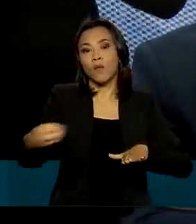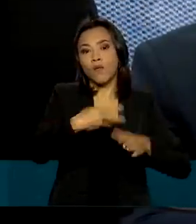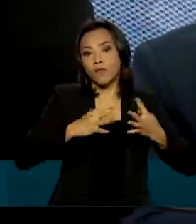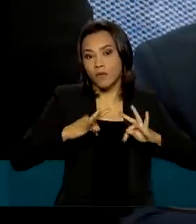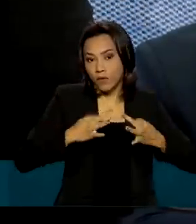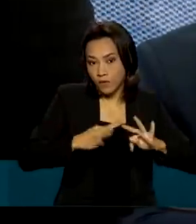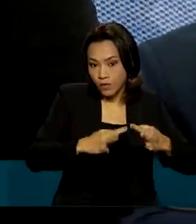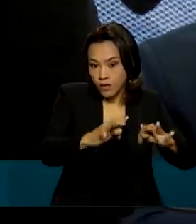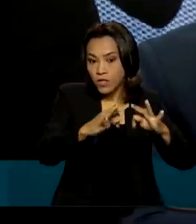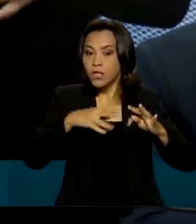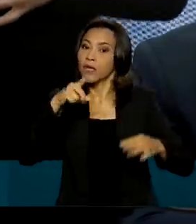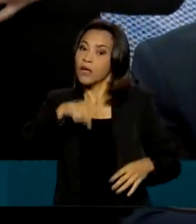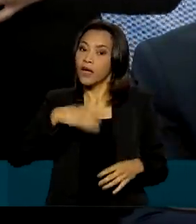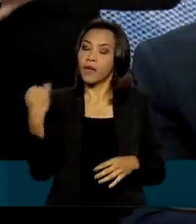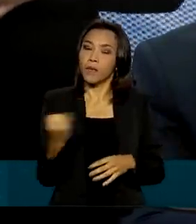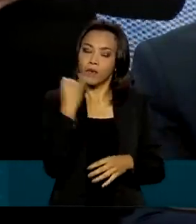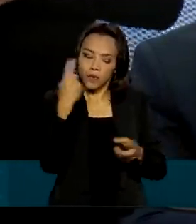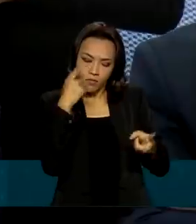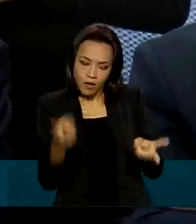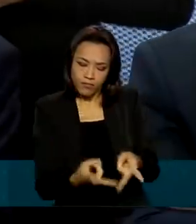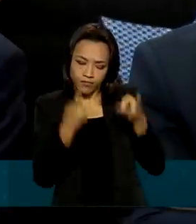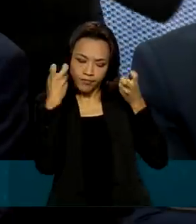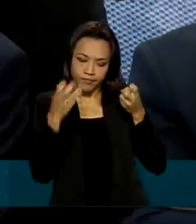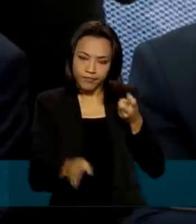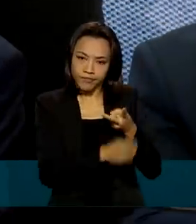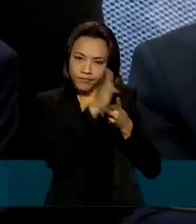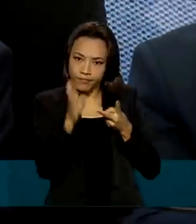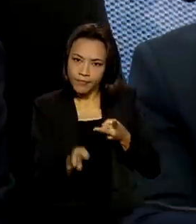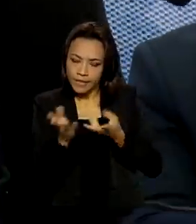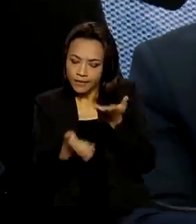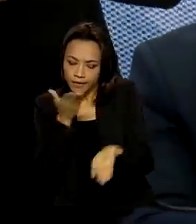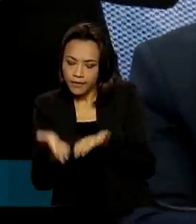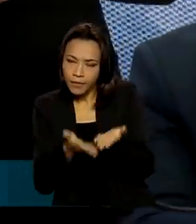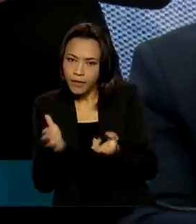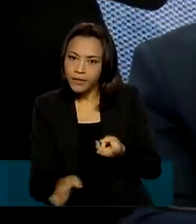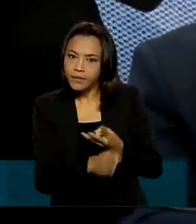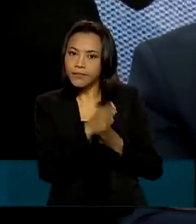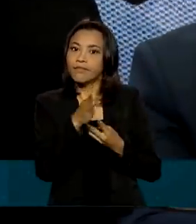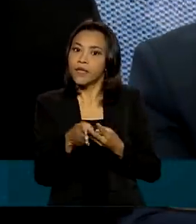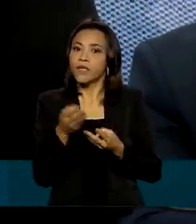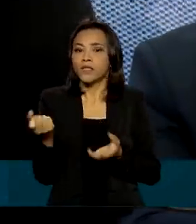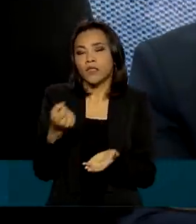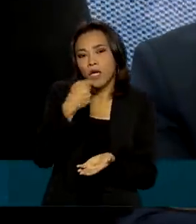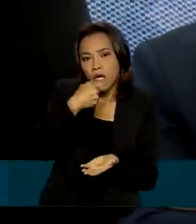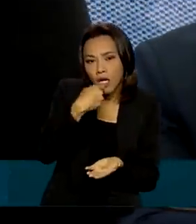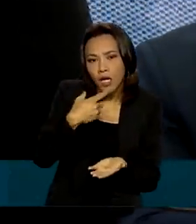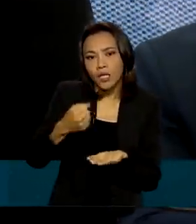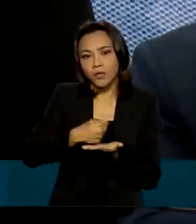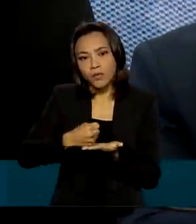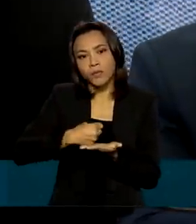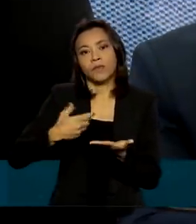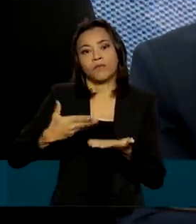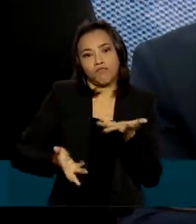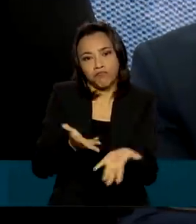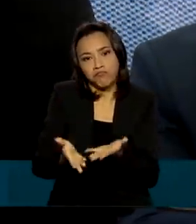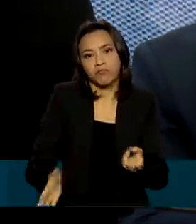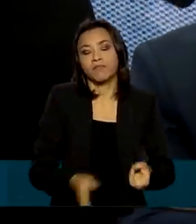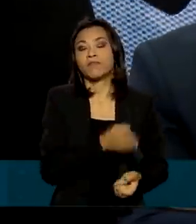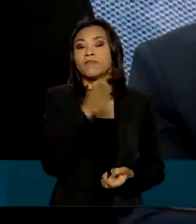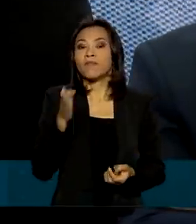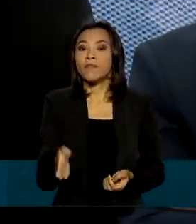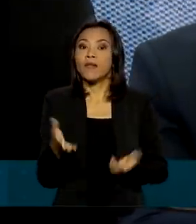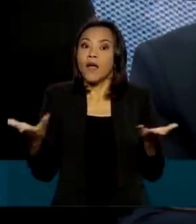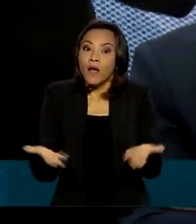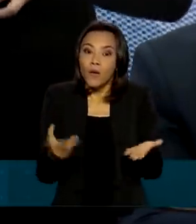importantes, seja para o diagnóstico, seja para o tratamento, com medicações quimioterápicas. Agora,